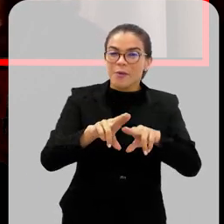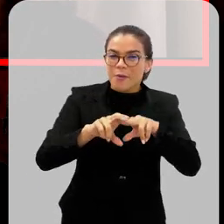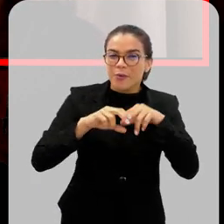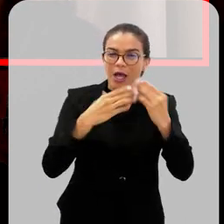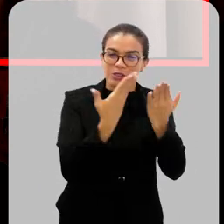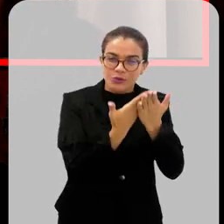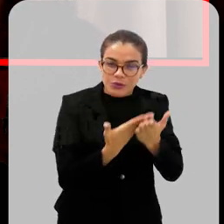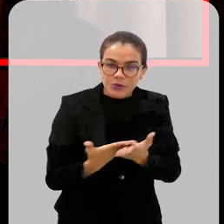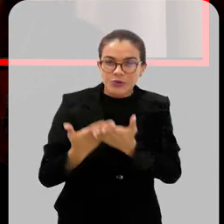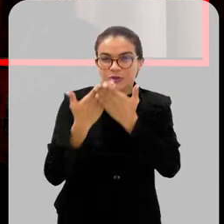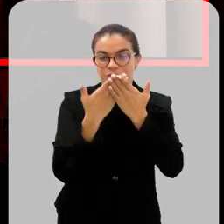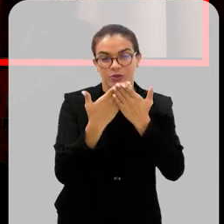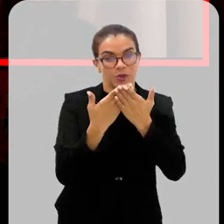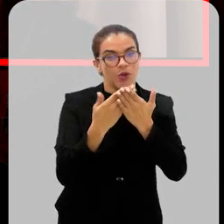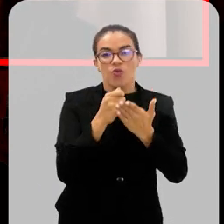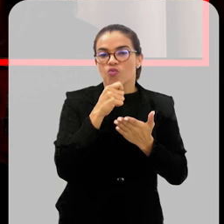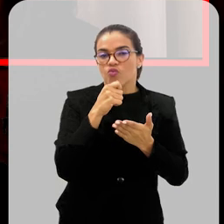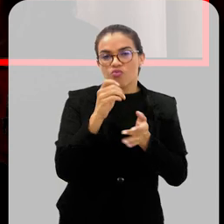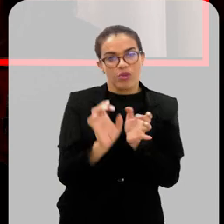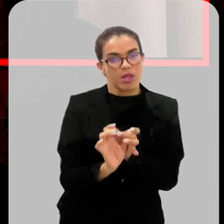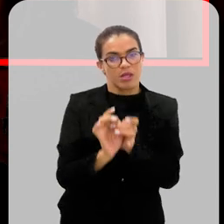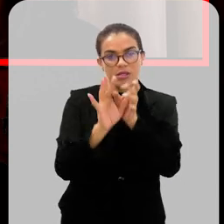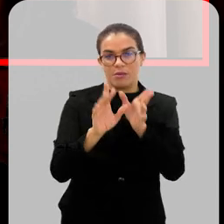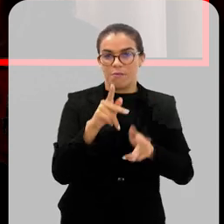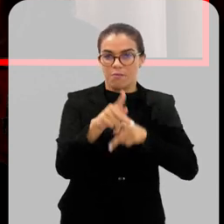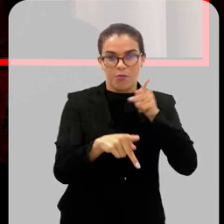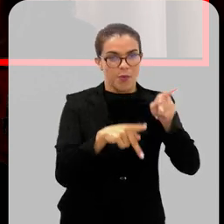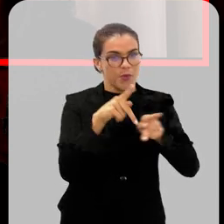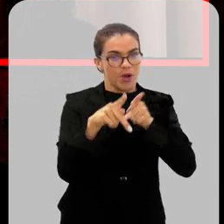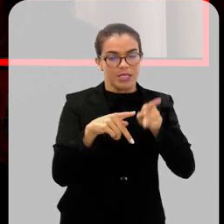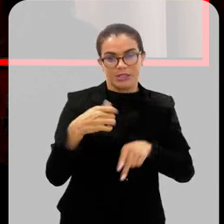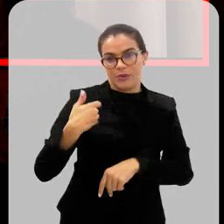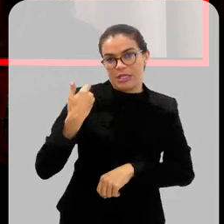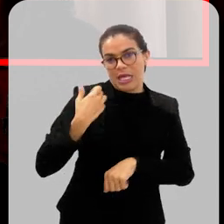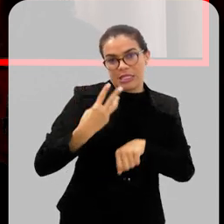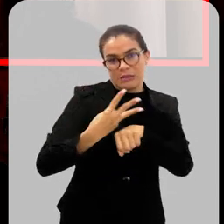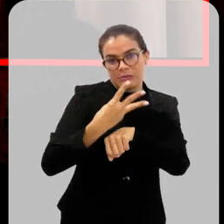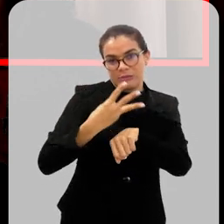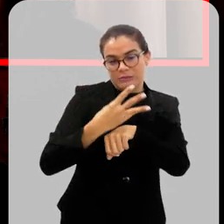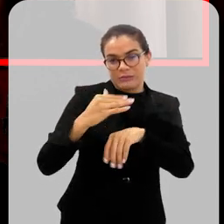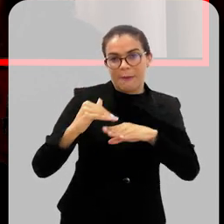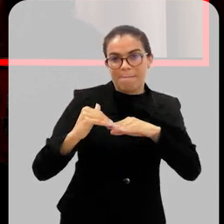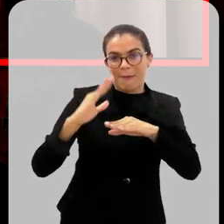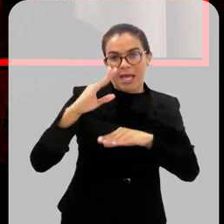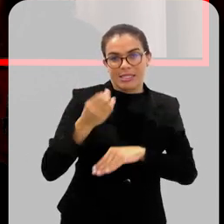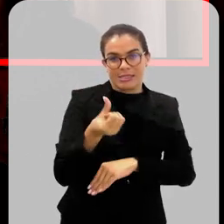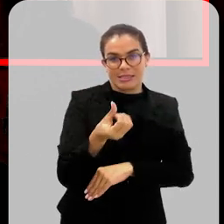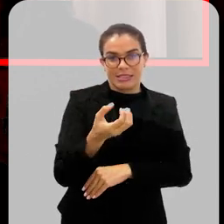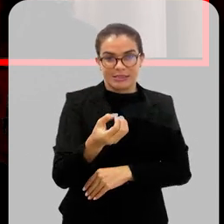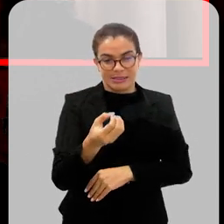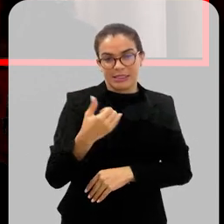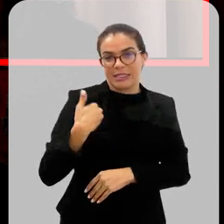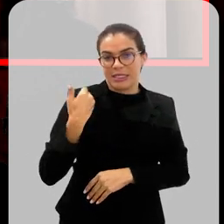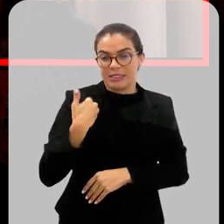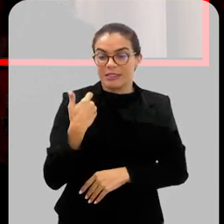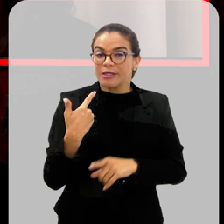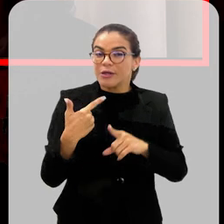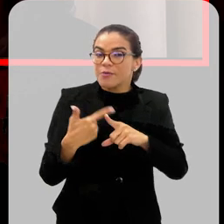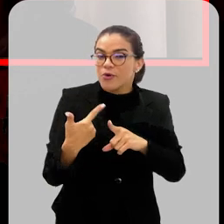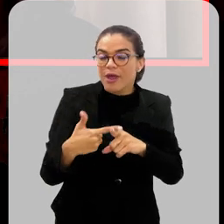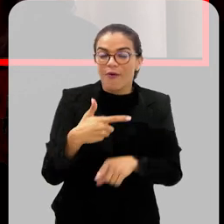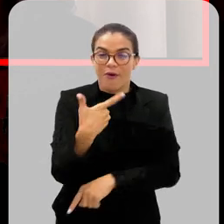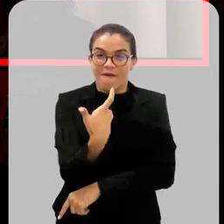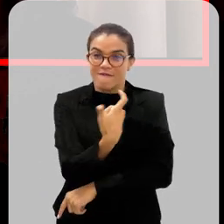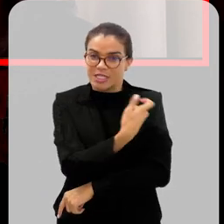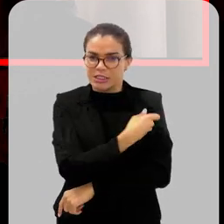Pelos estudos que existem atualmente, ela não está disponível para a população de faixa etária acima de 60 anos. Ela é uma